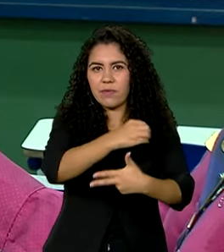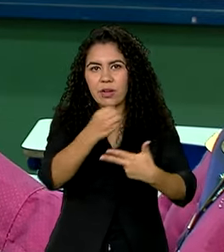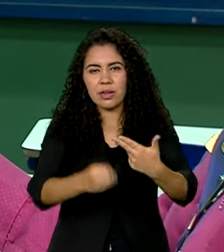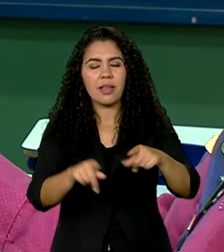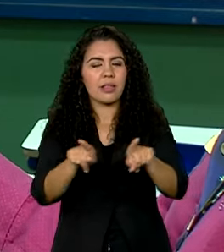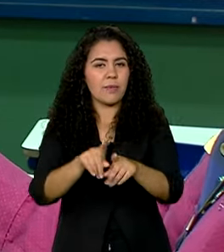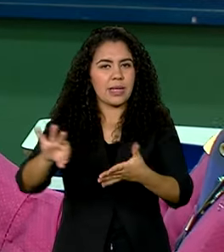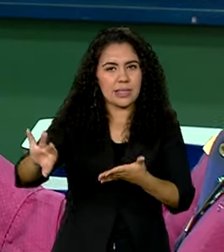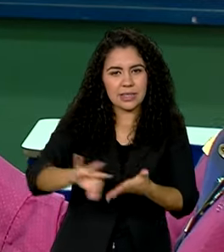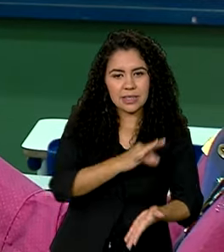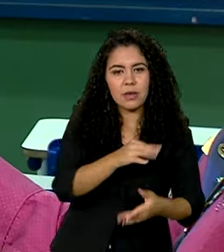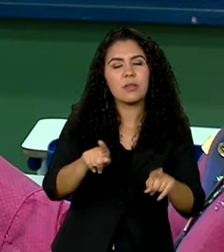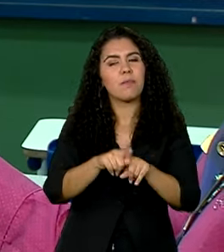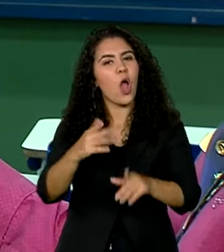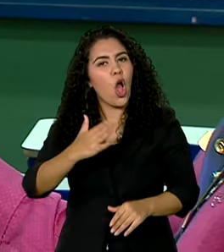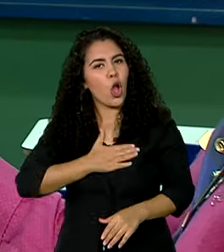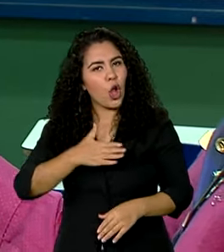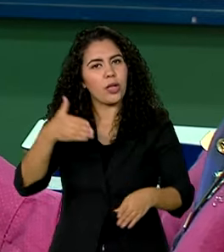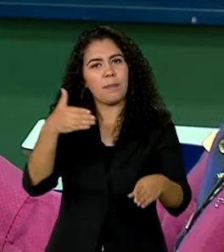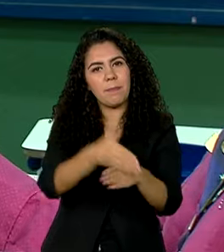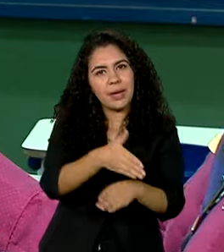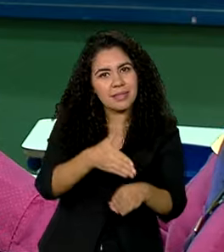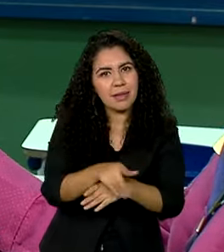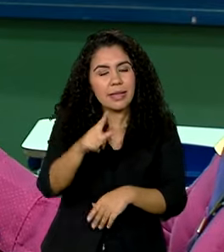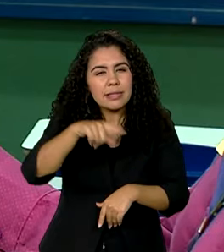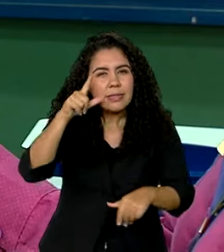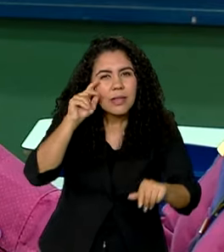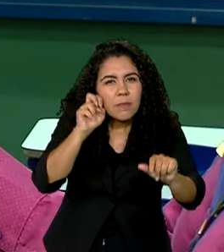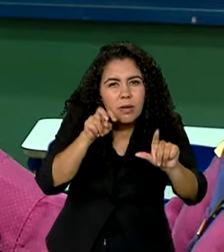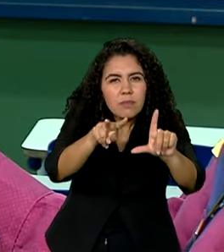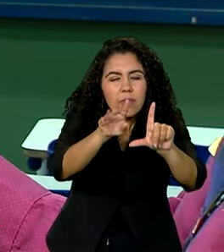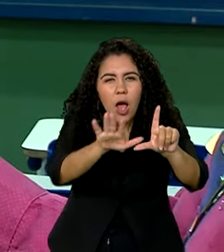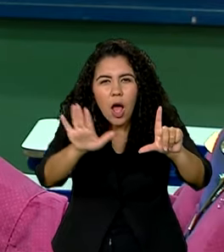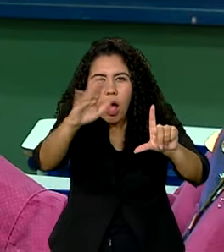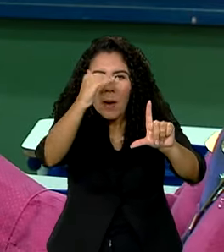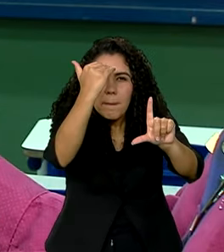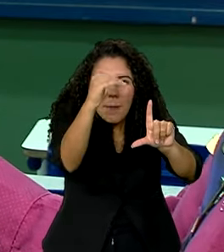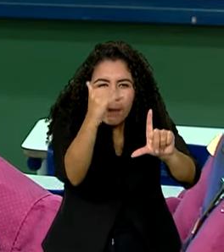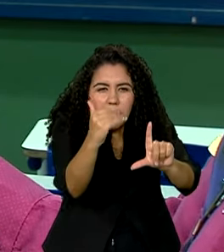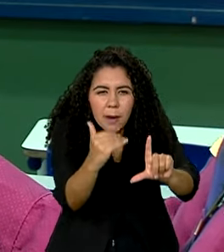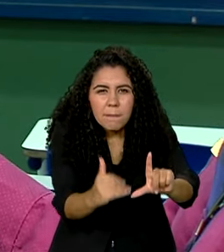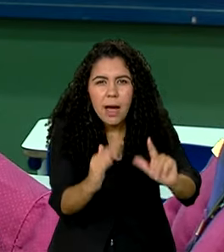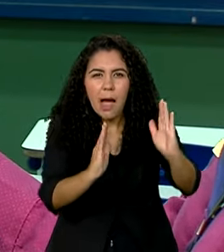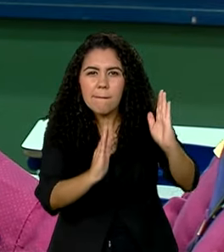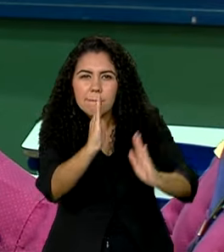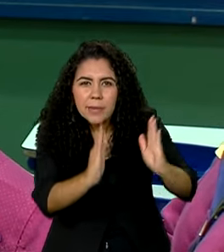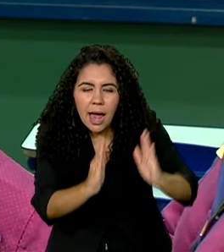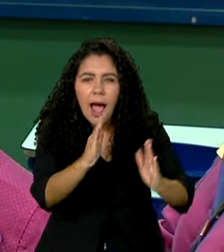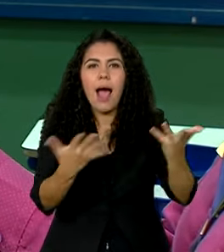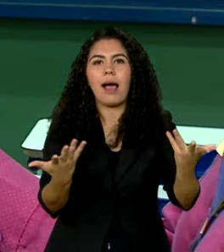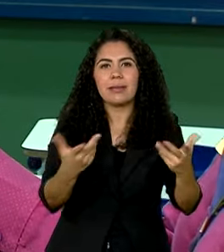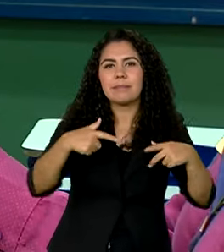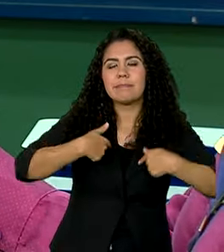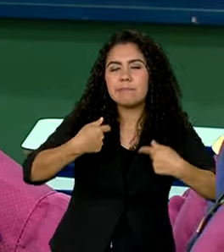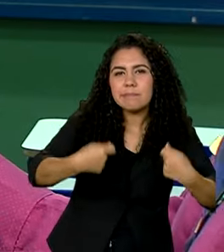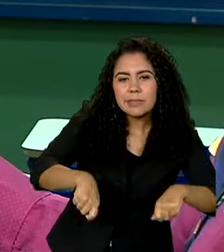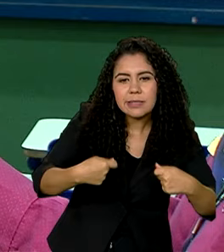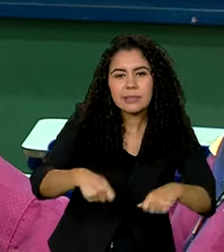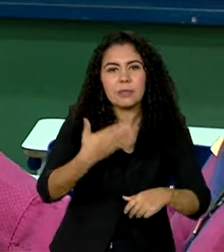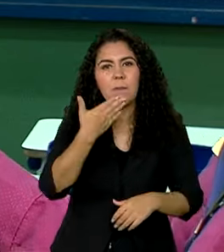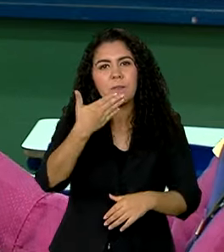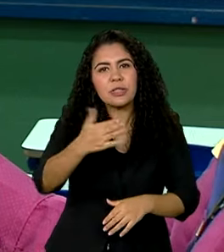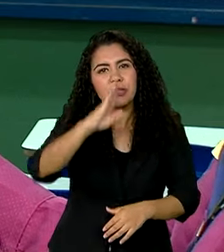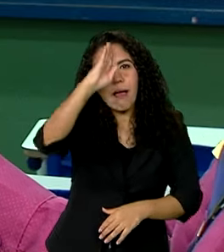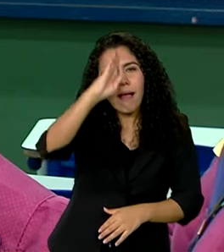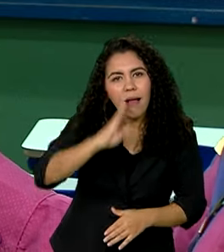inscrição e gostam de participar. E eles ficam de olho lá no cronograma, nos prazos. Olha, até tal dia eu tenho que fazer o pedido